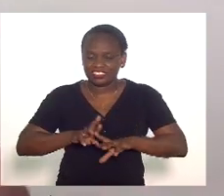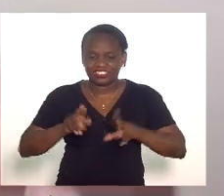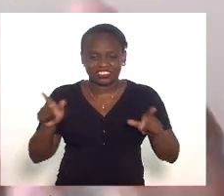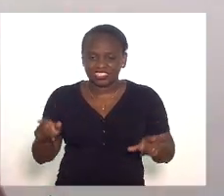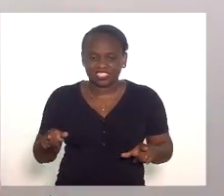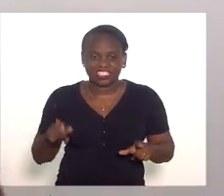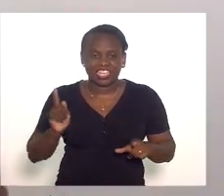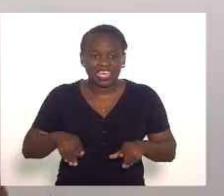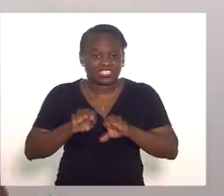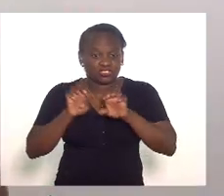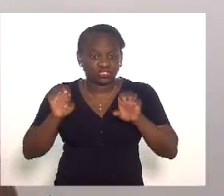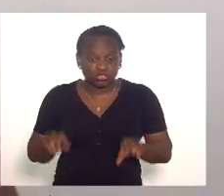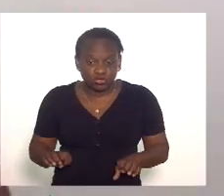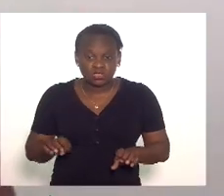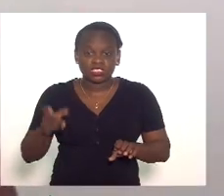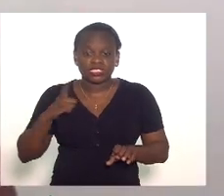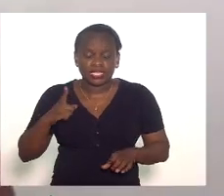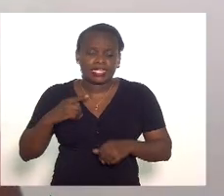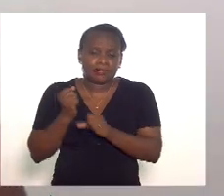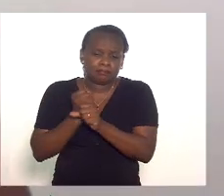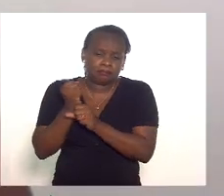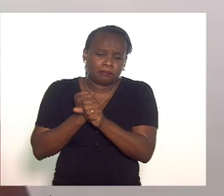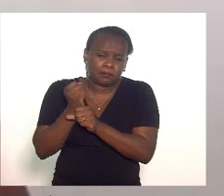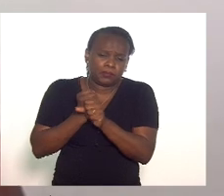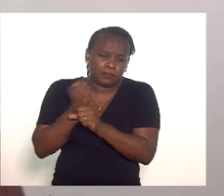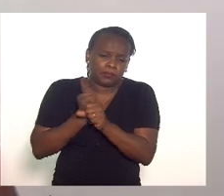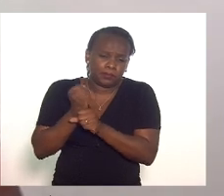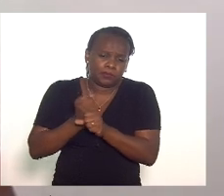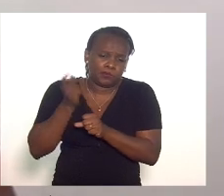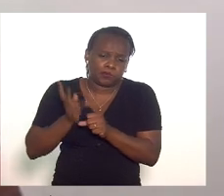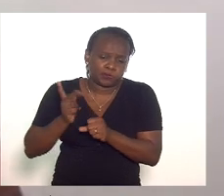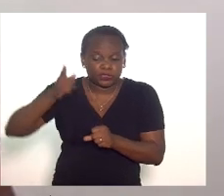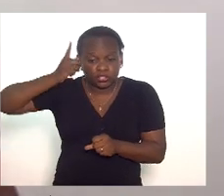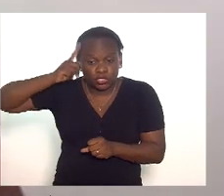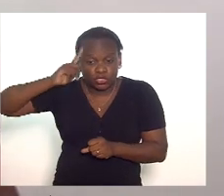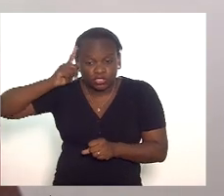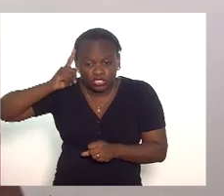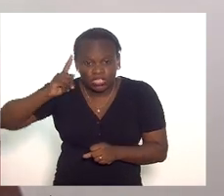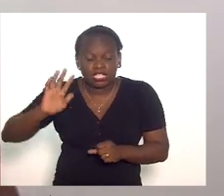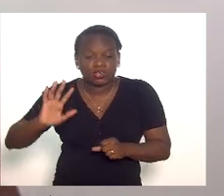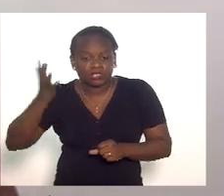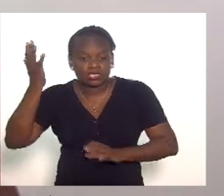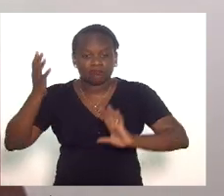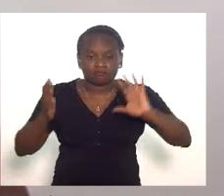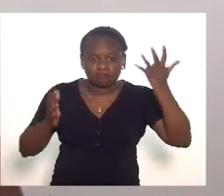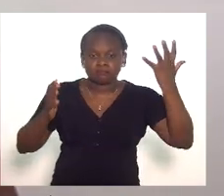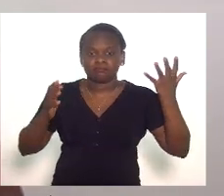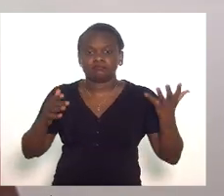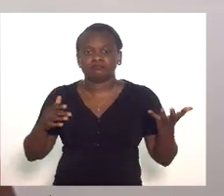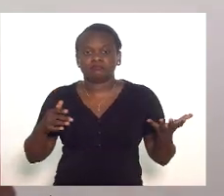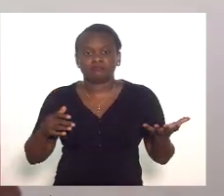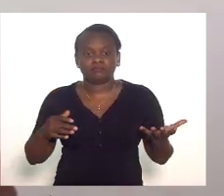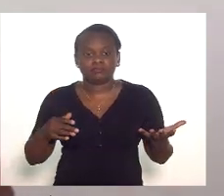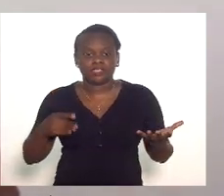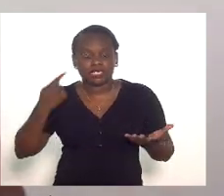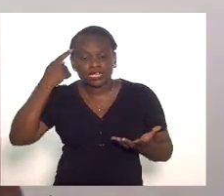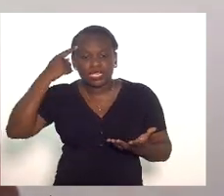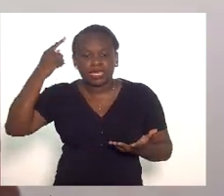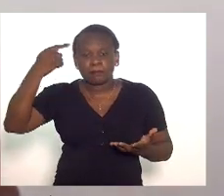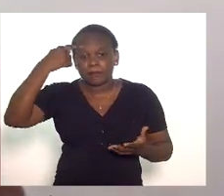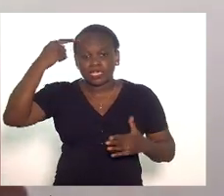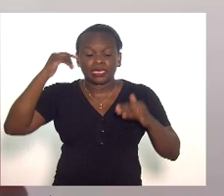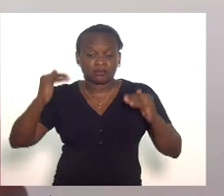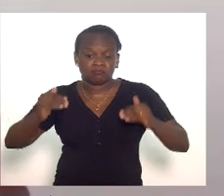contrário é uma estrutura que se perpetua onde dia a dia situações das situações a ideia da